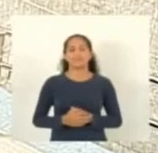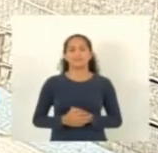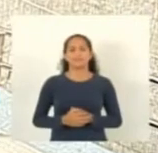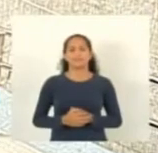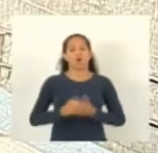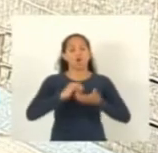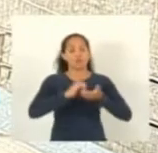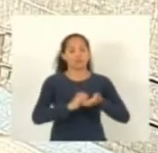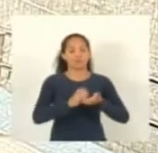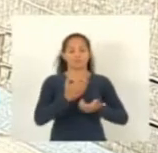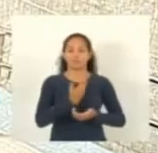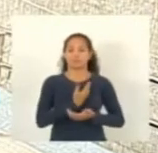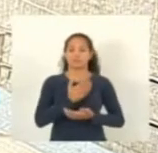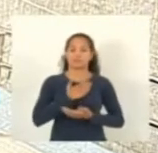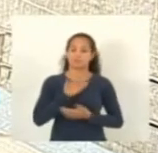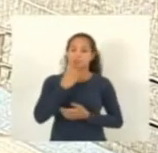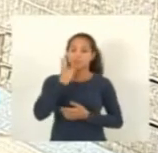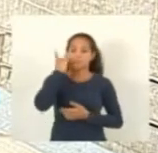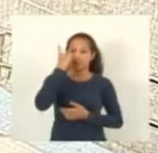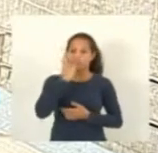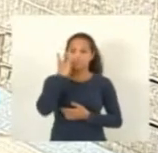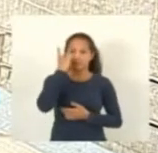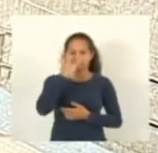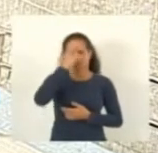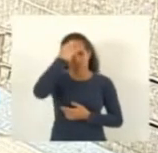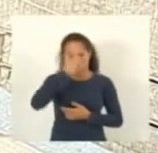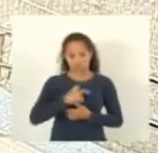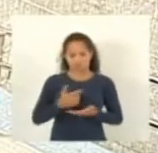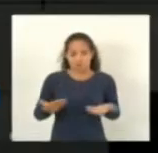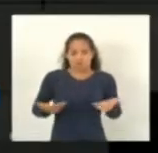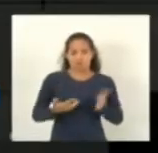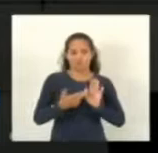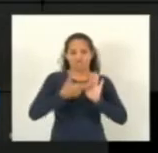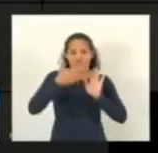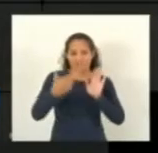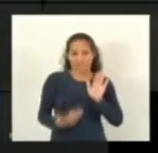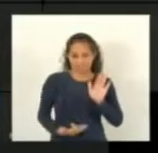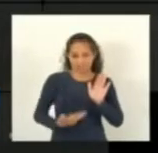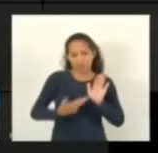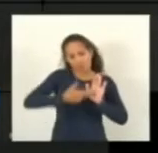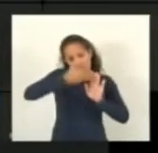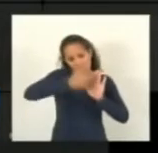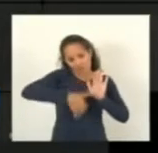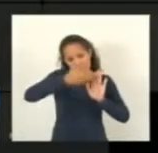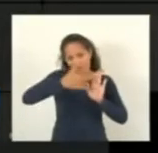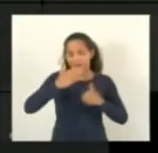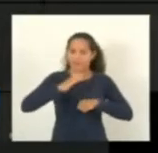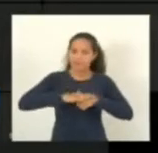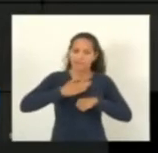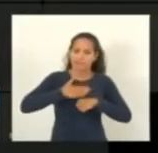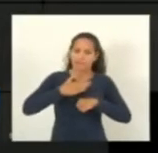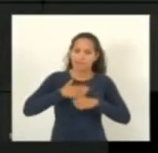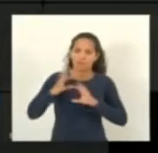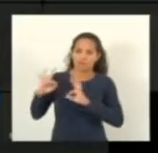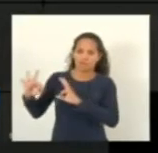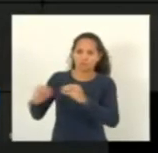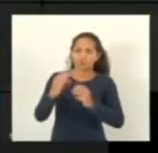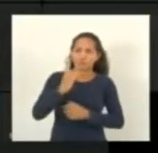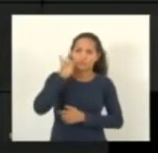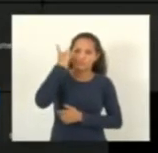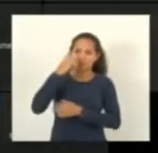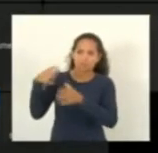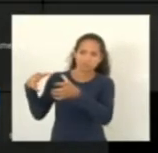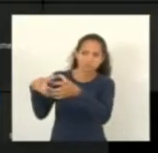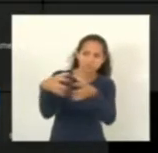cumprimentar os meus colegas deputados como eu estou na condição de relator aqui das comissões reunidas todos os deputados compõem esse parlamento cada um